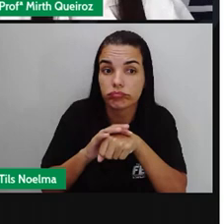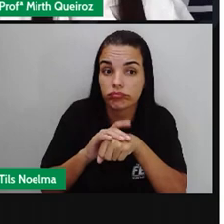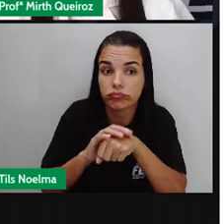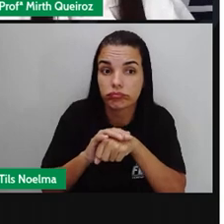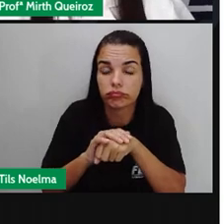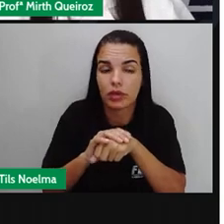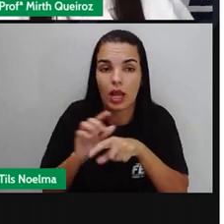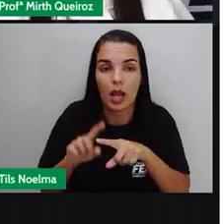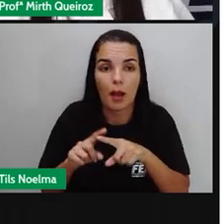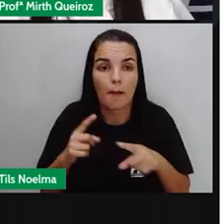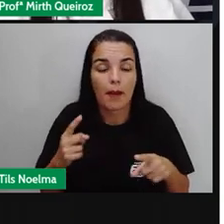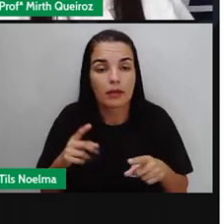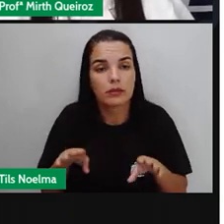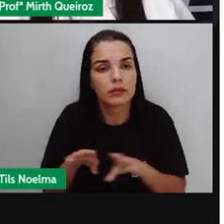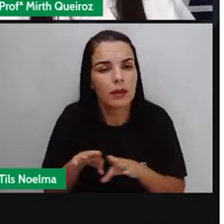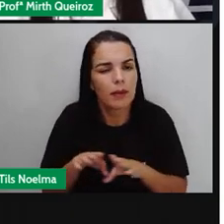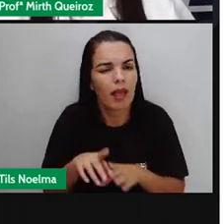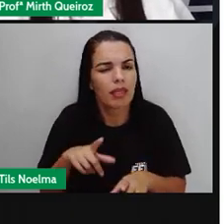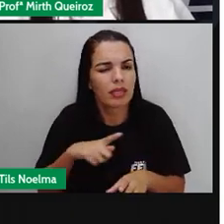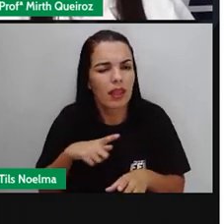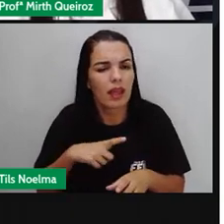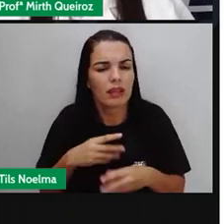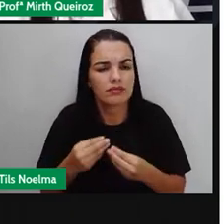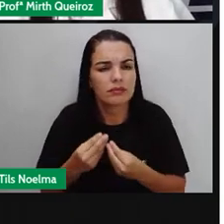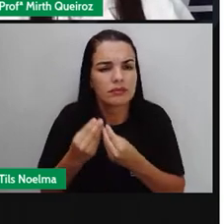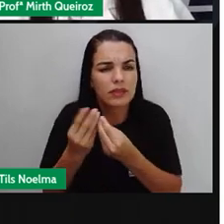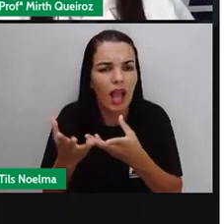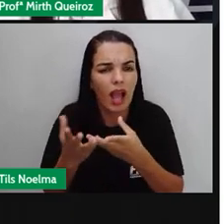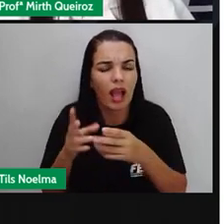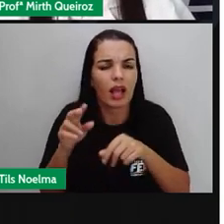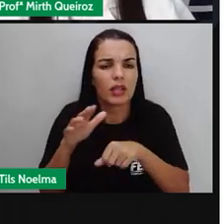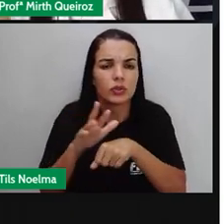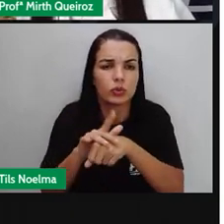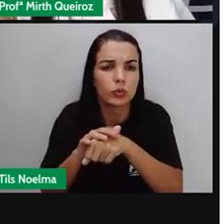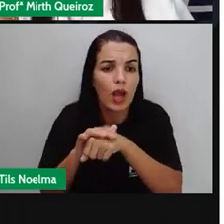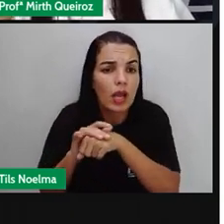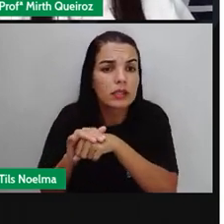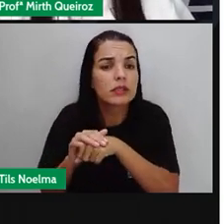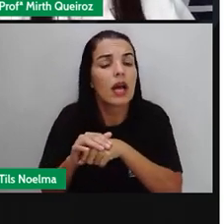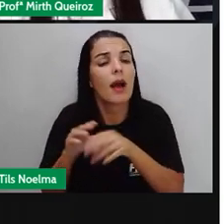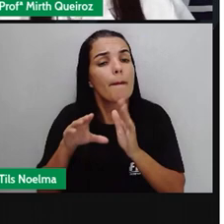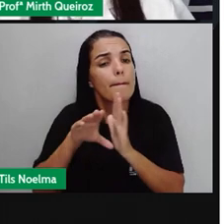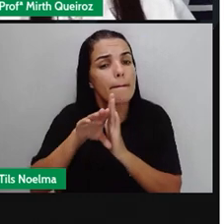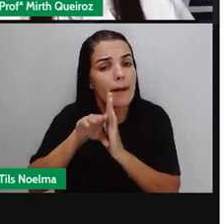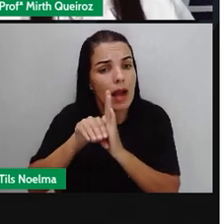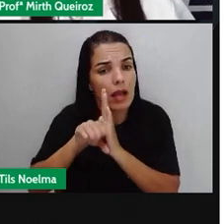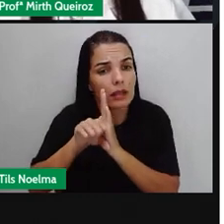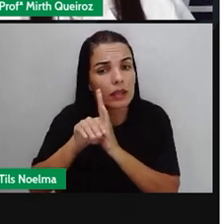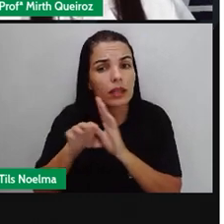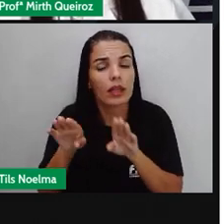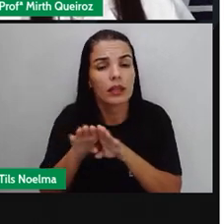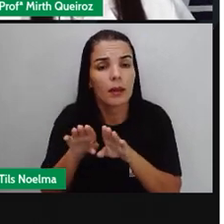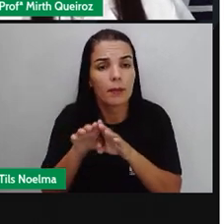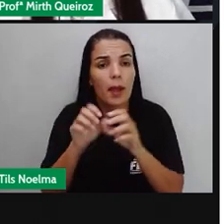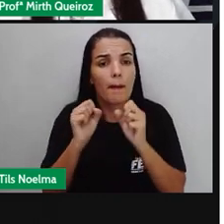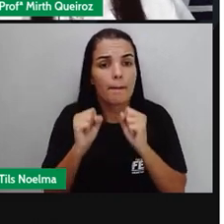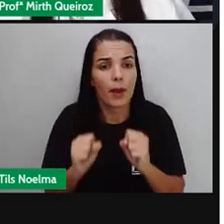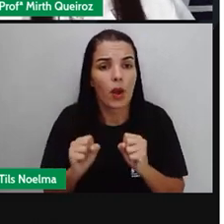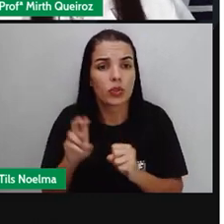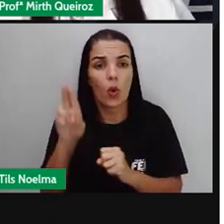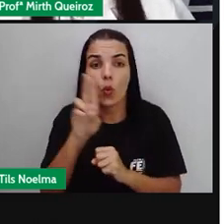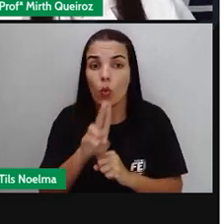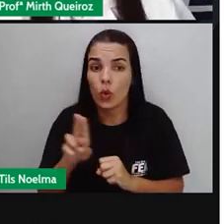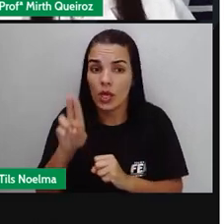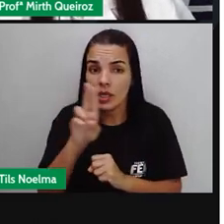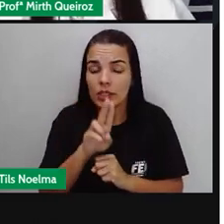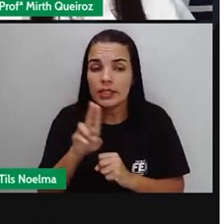delas causarem doenças, as bactérias, elas também podem ser utilizadas na produção de